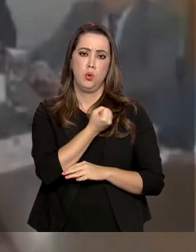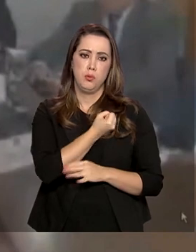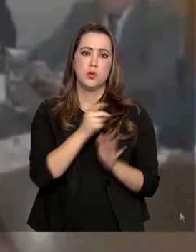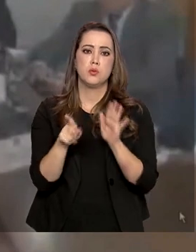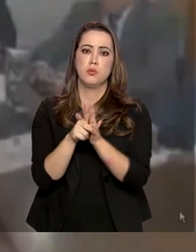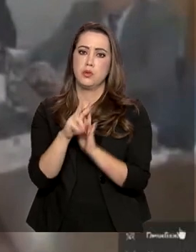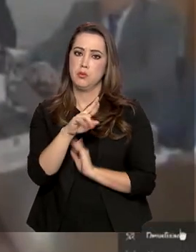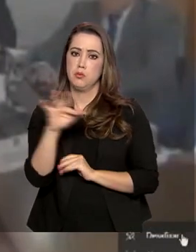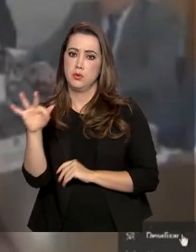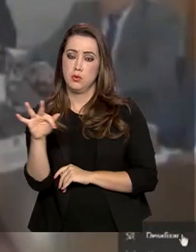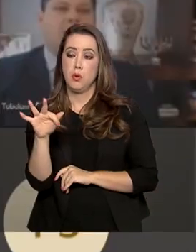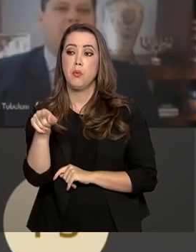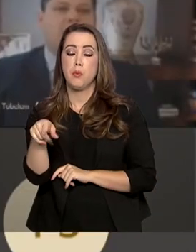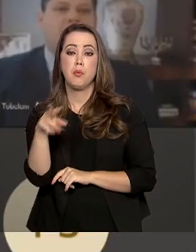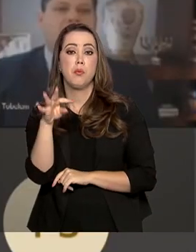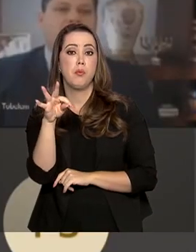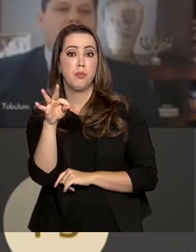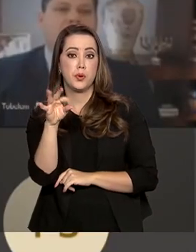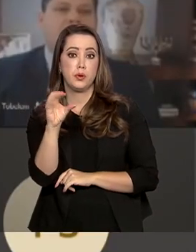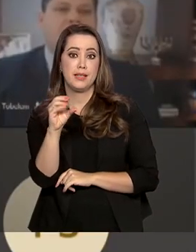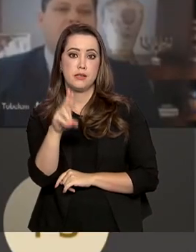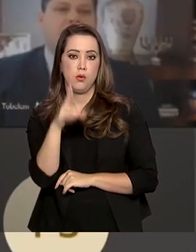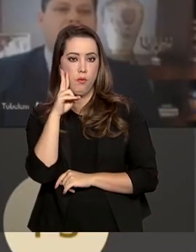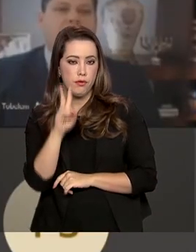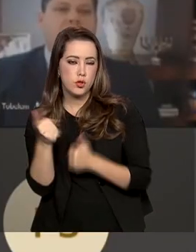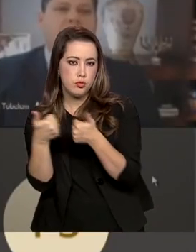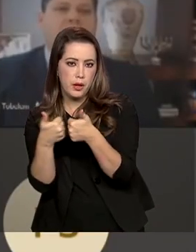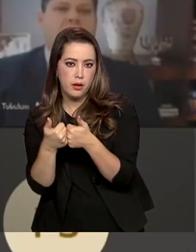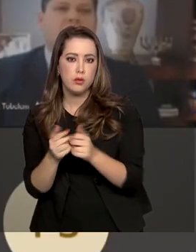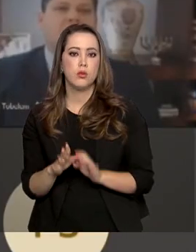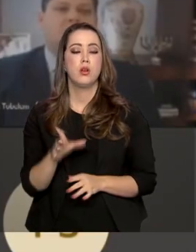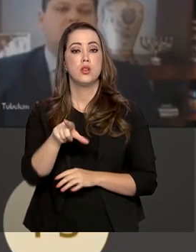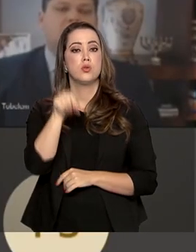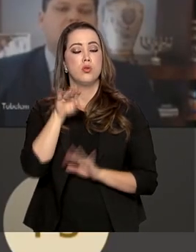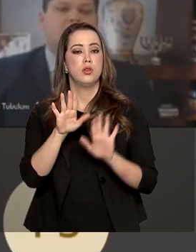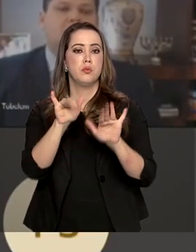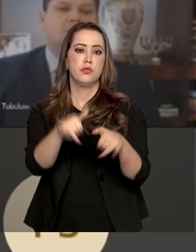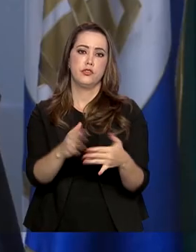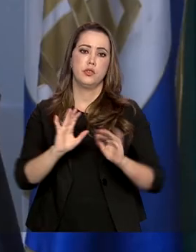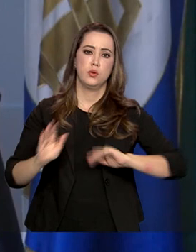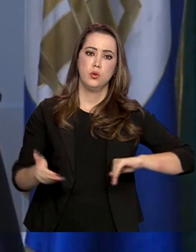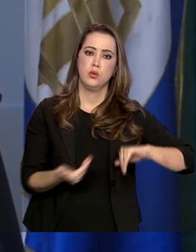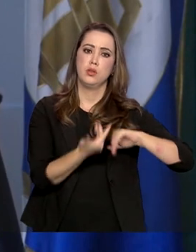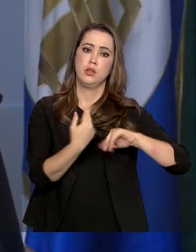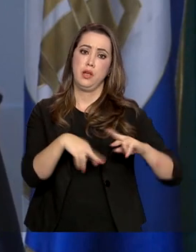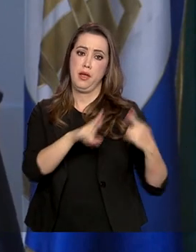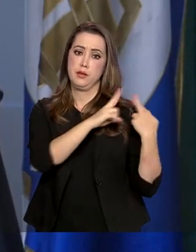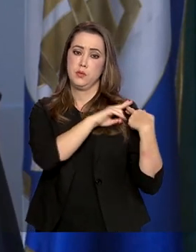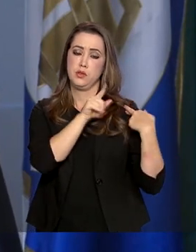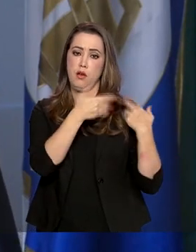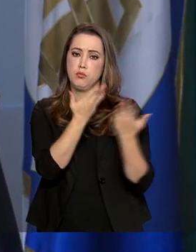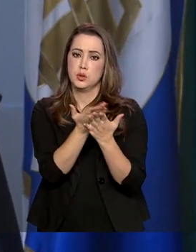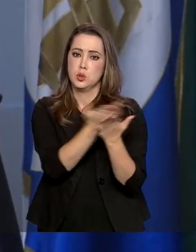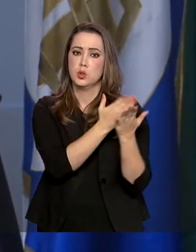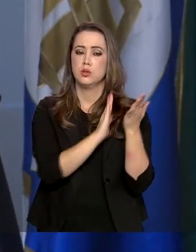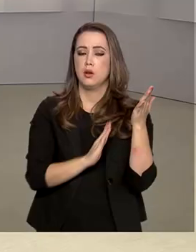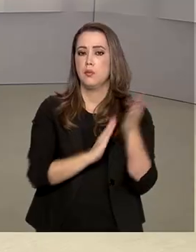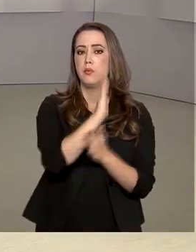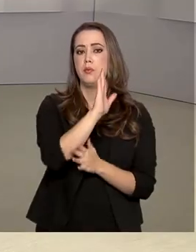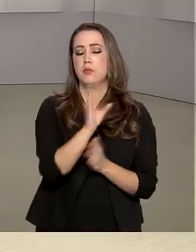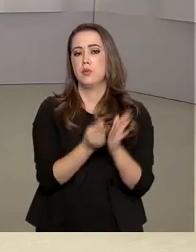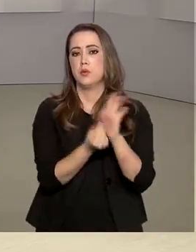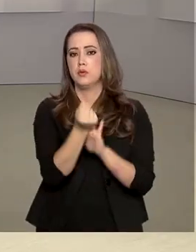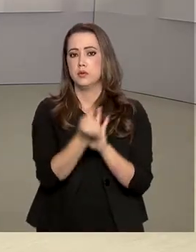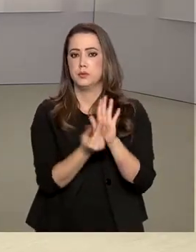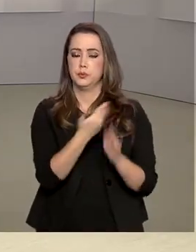Federal para o TCU. A decisão final será encaminhada ao Congresso Nacional, que é responsável por analisar e aprovar as